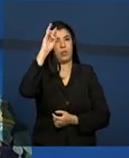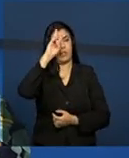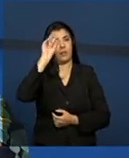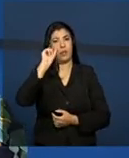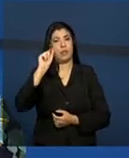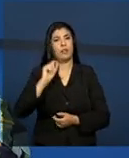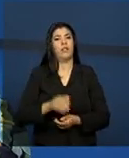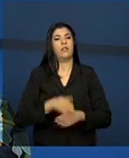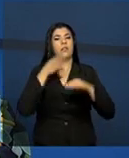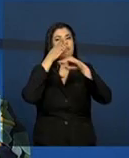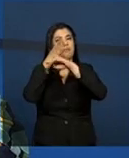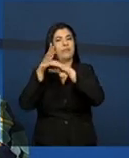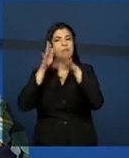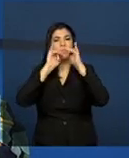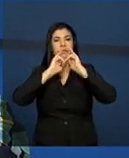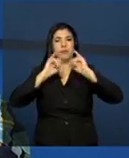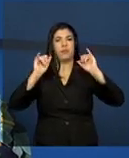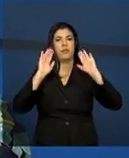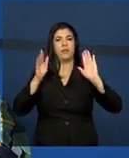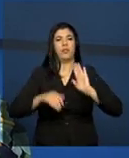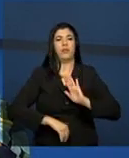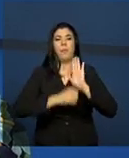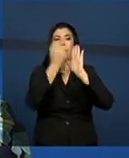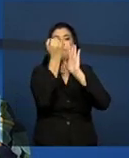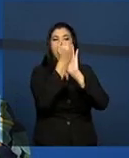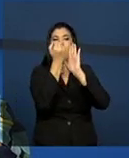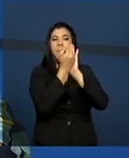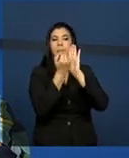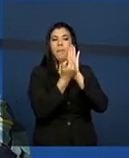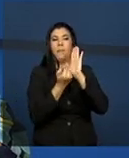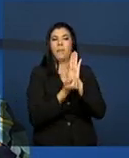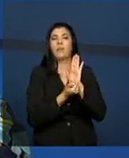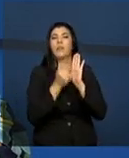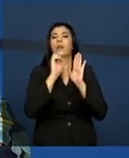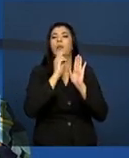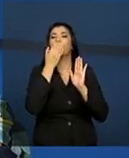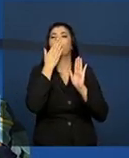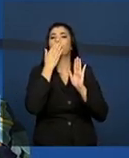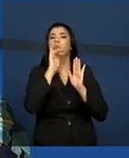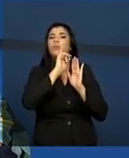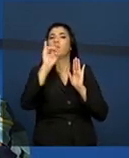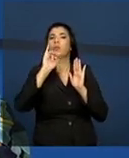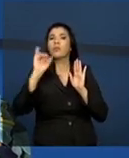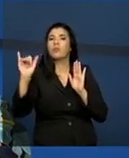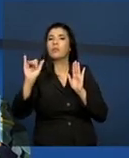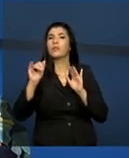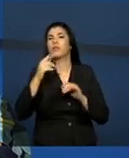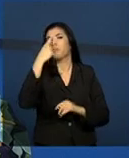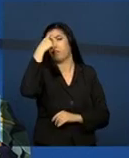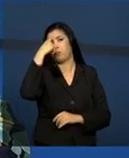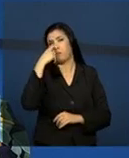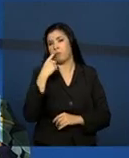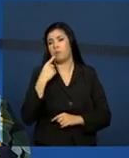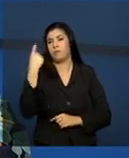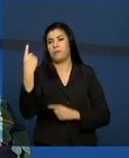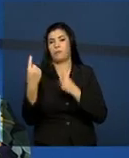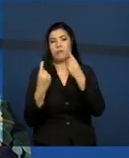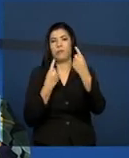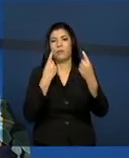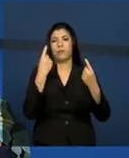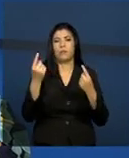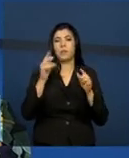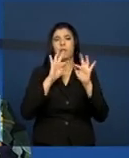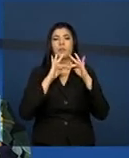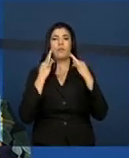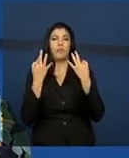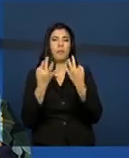à informação, ela já classifica como de acesso restrito as informações referentes à intimidade das pessoas, da família,